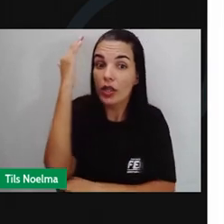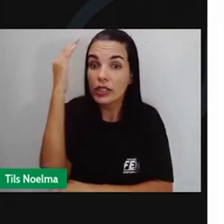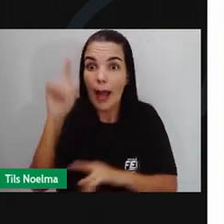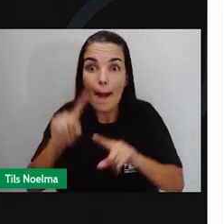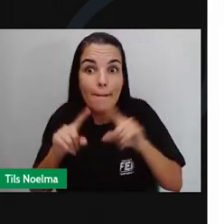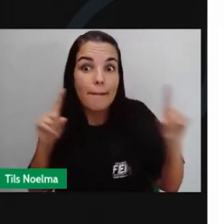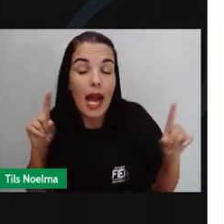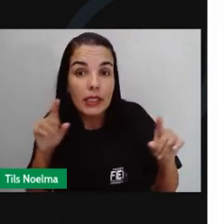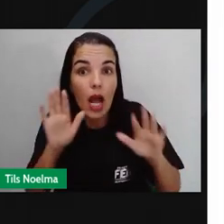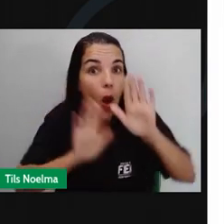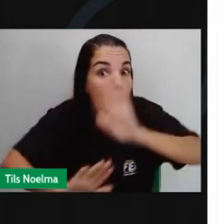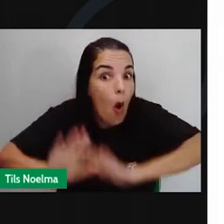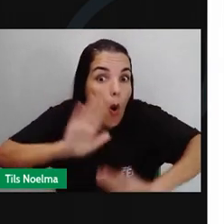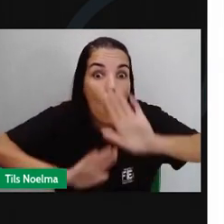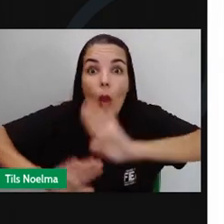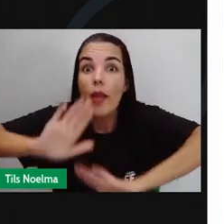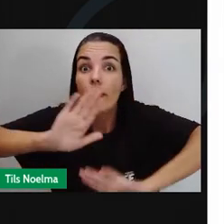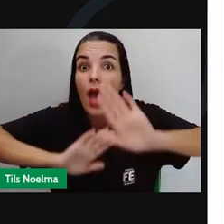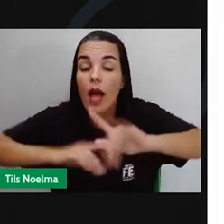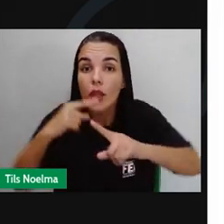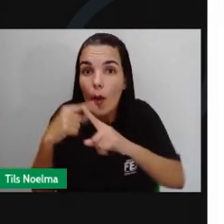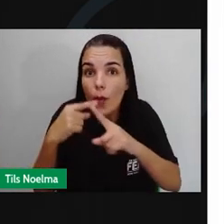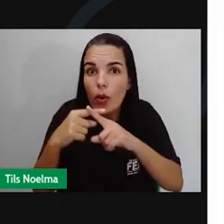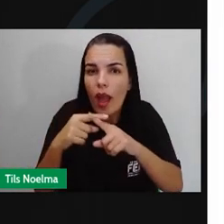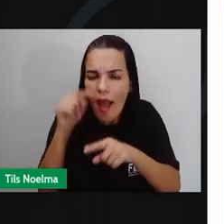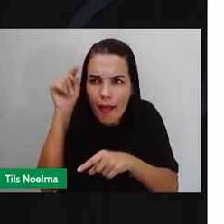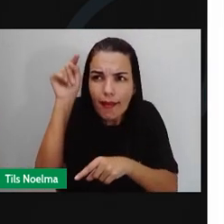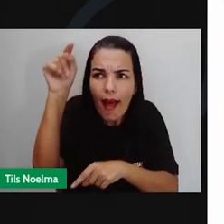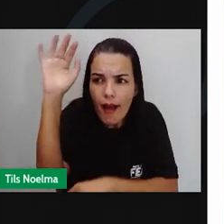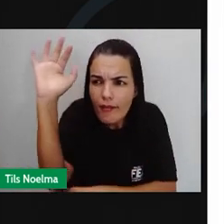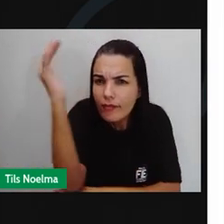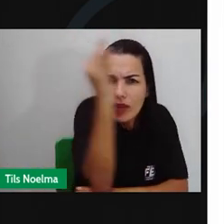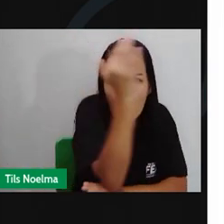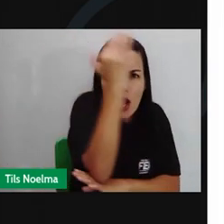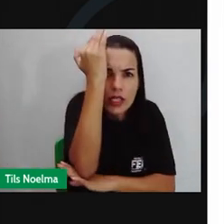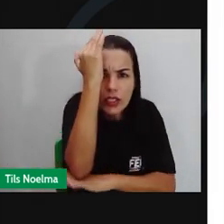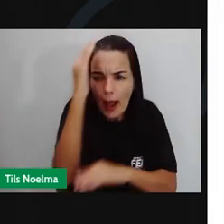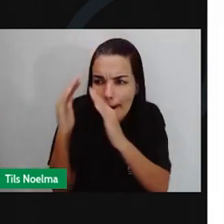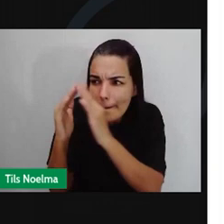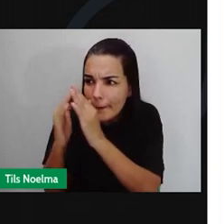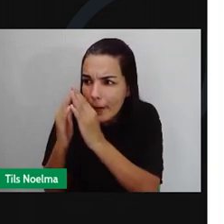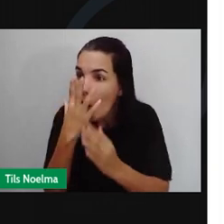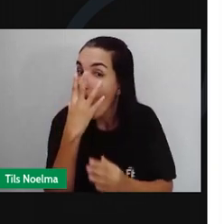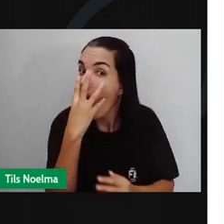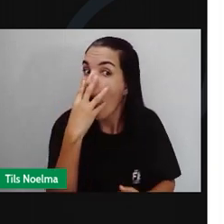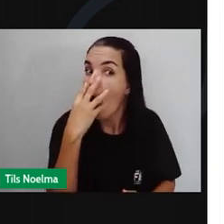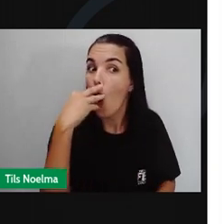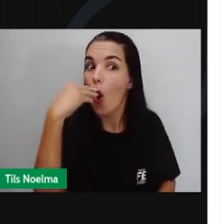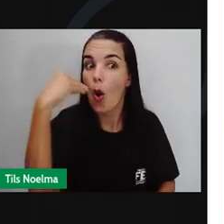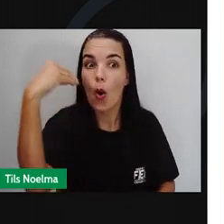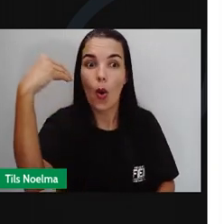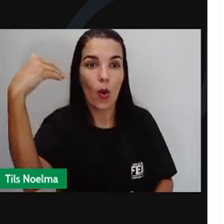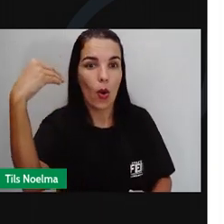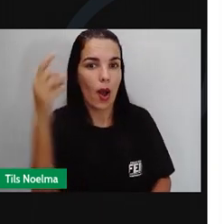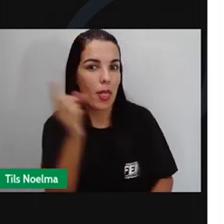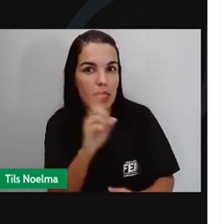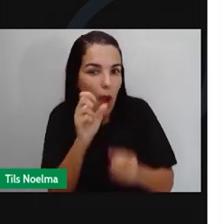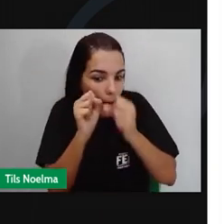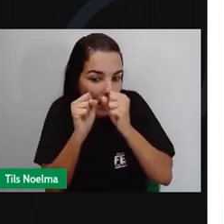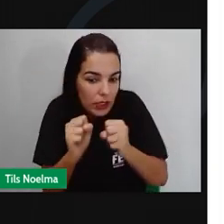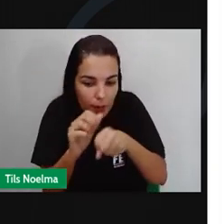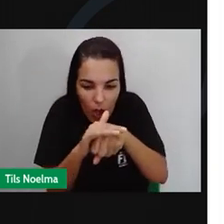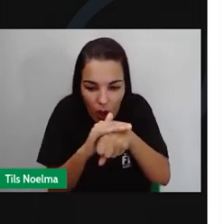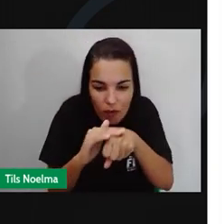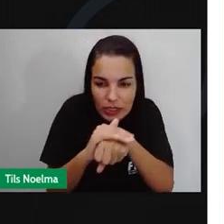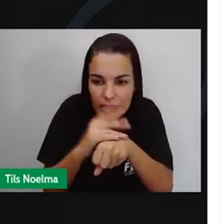cuidado Porque lá nessa floresta mora um lobo Nós não devemos conversar com pessoas estranhas